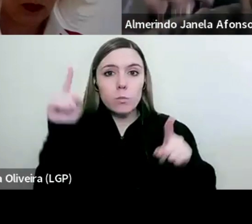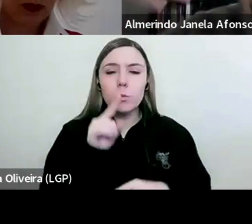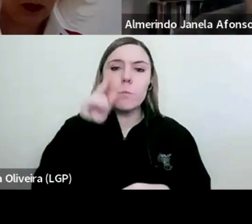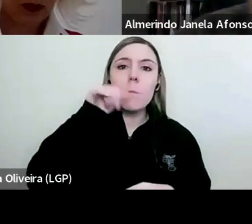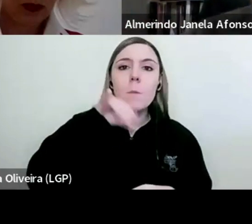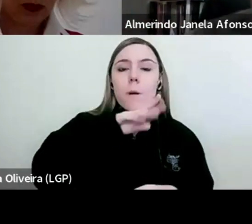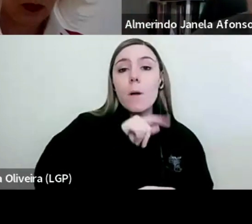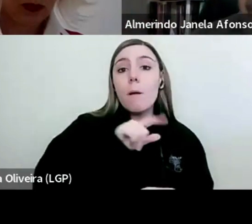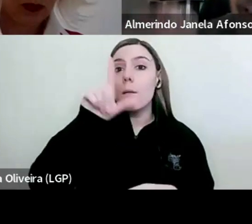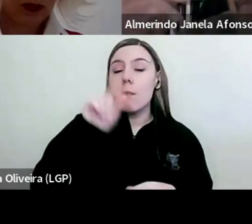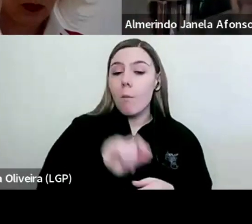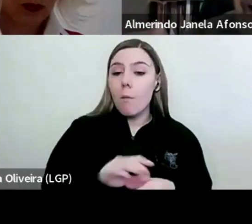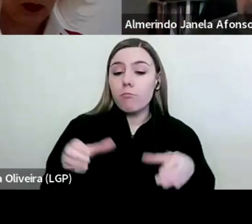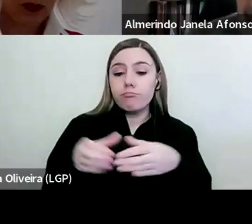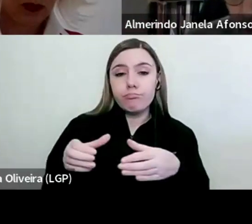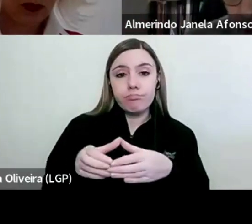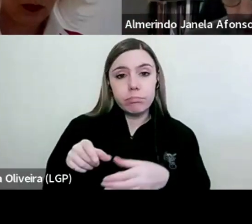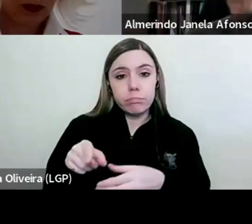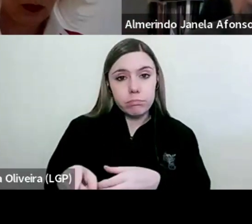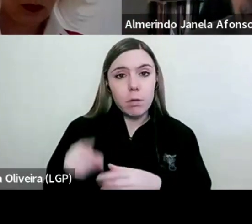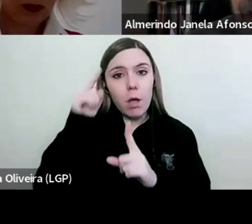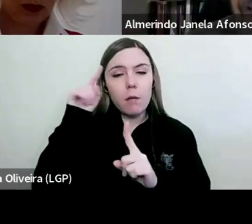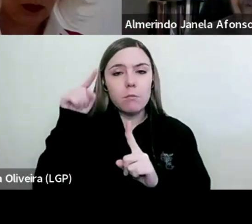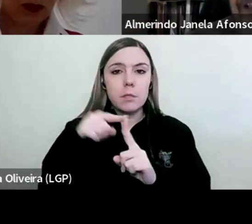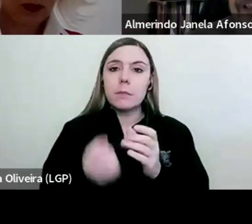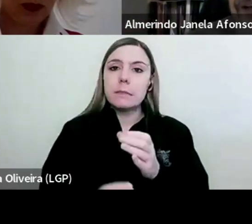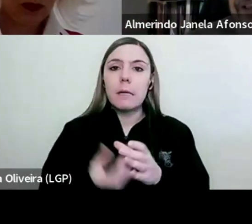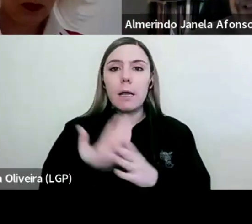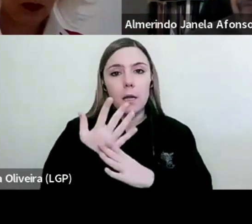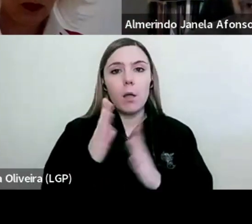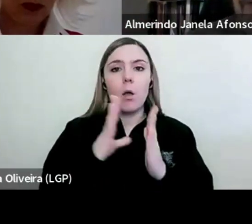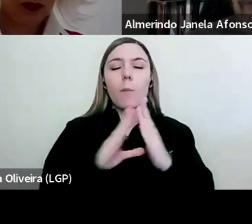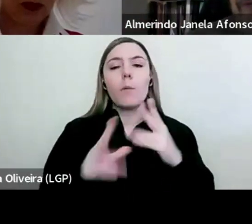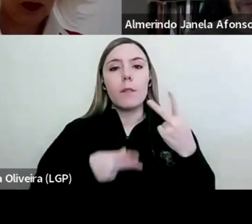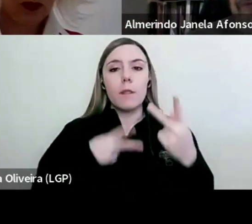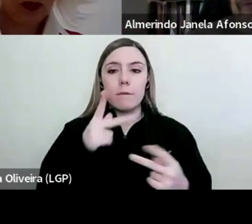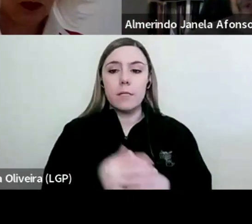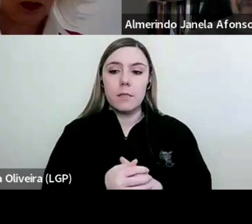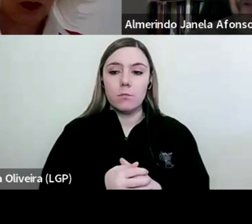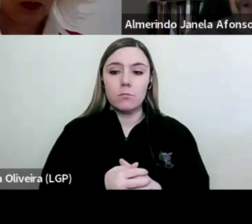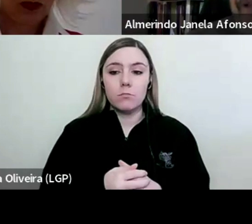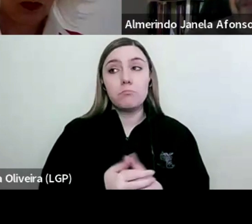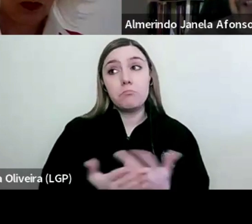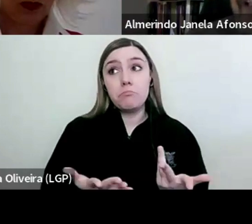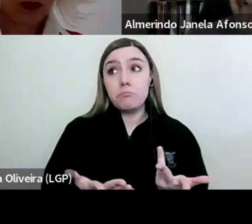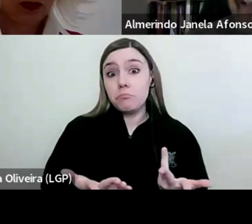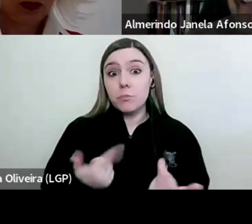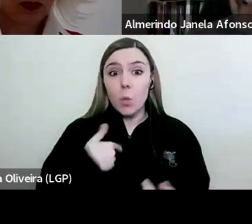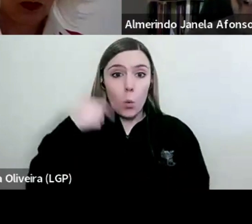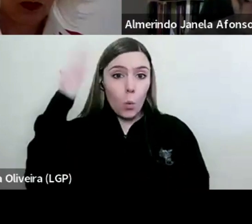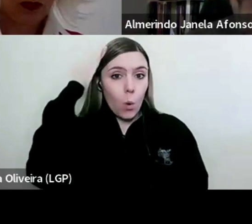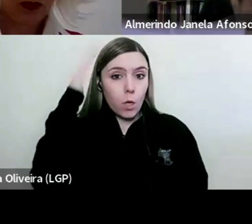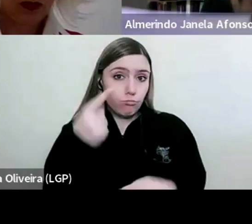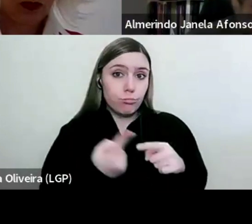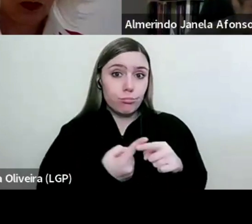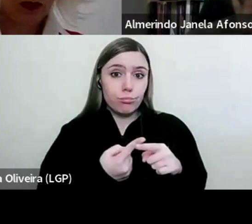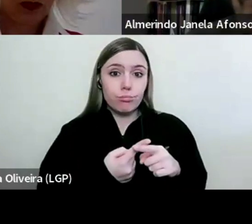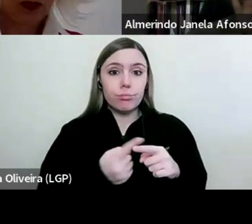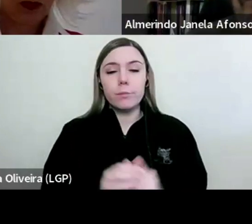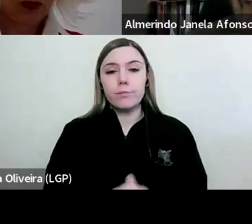alunos e à própria comunidade para a elaboração do modelo de avaliação. Parece-me um aspecto bastante interessante.